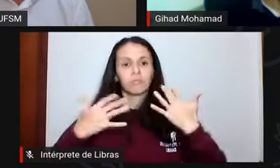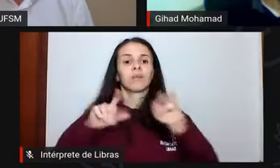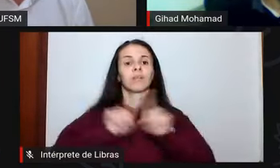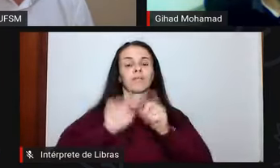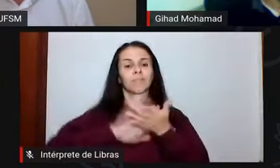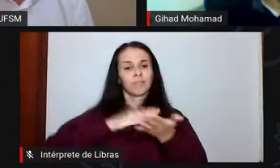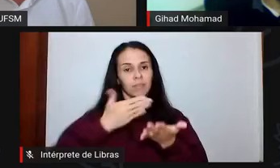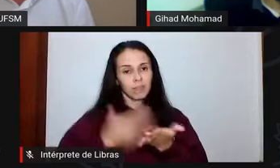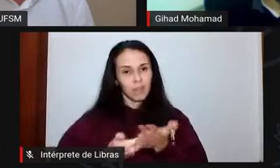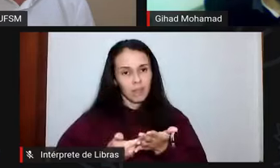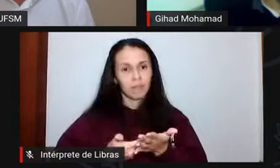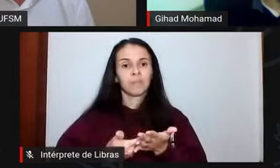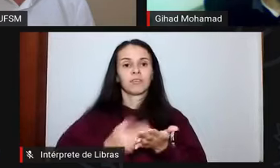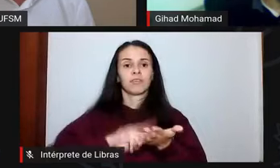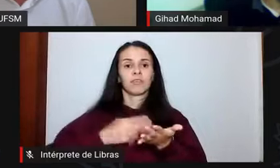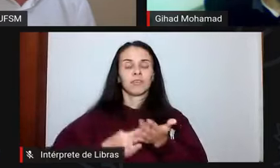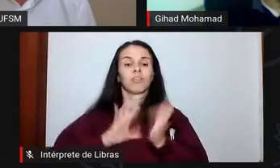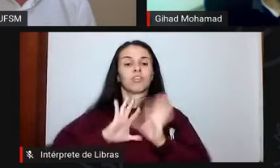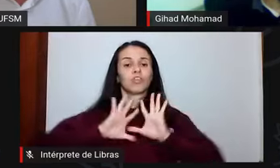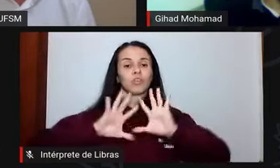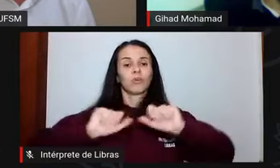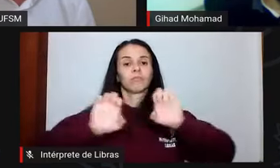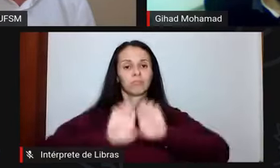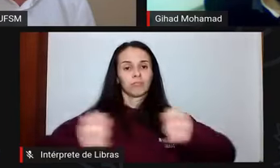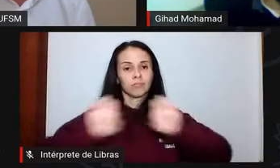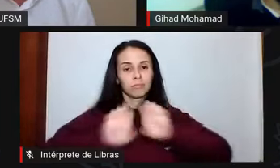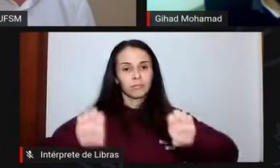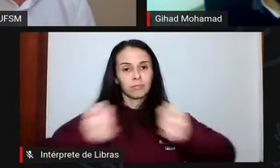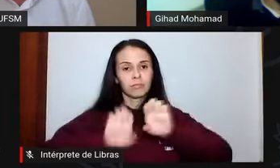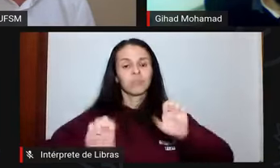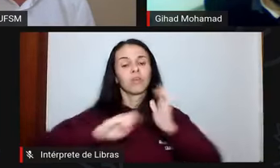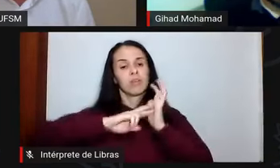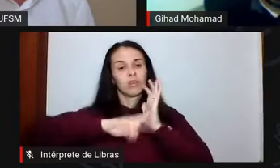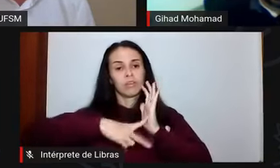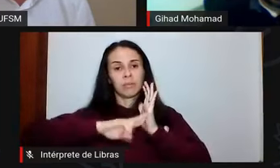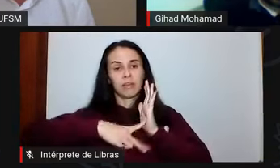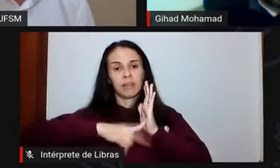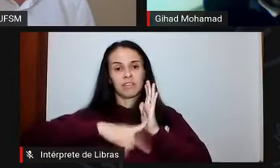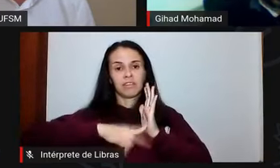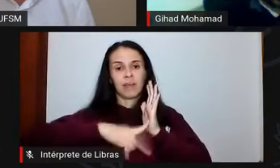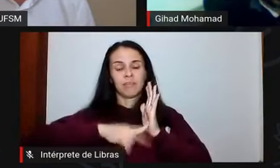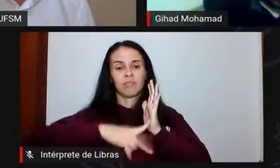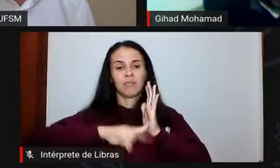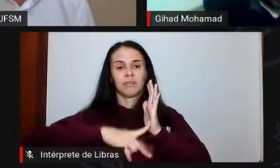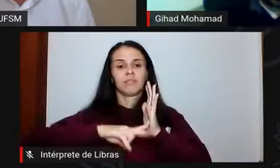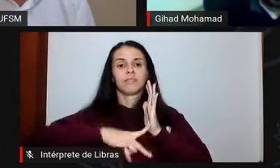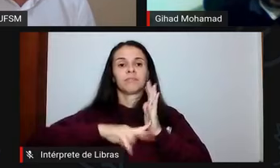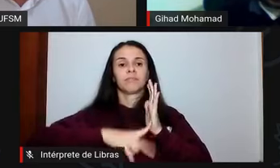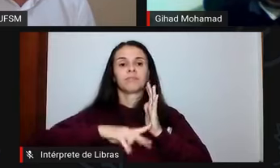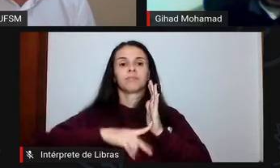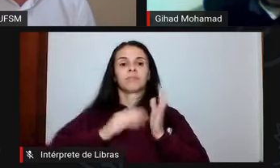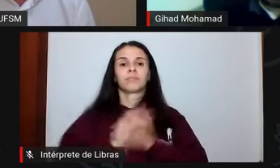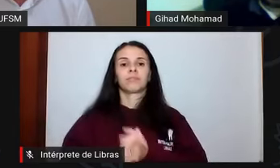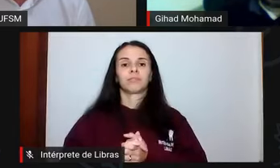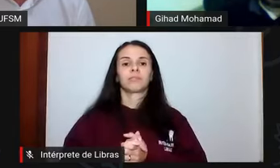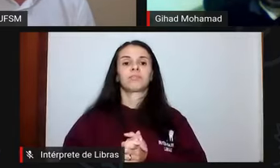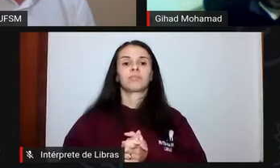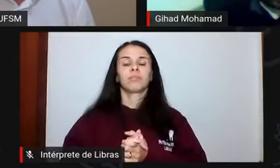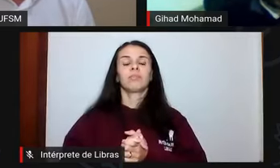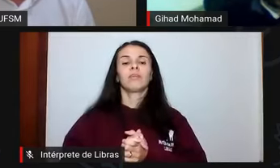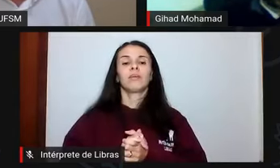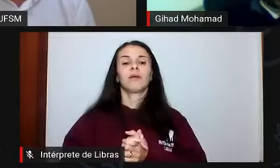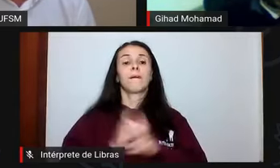a toda a estrutura que a Seduvis me colocou como apoio técnico para a realização dessa live,